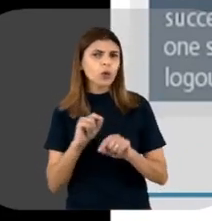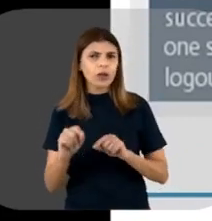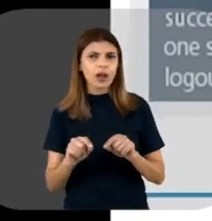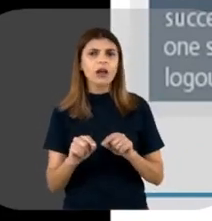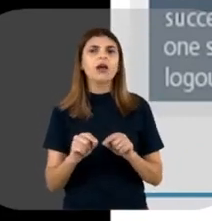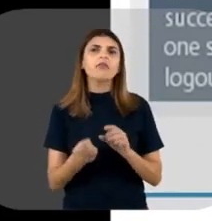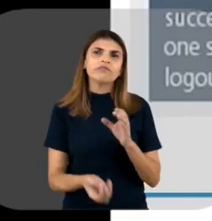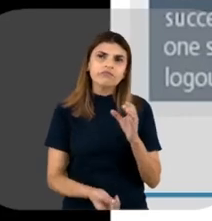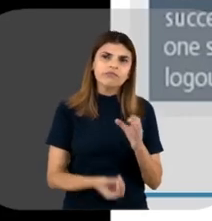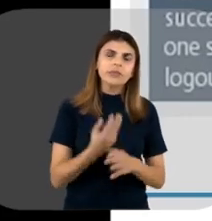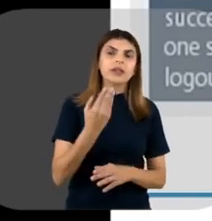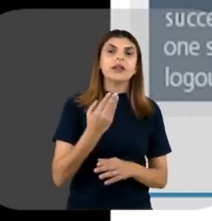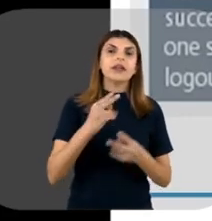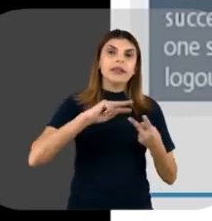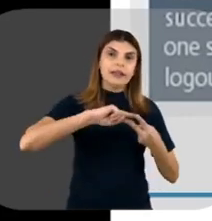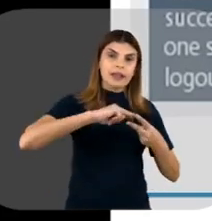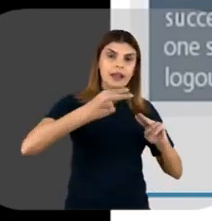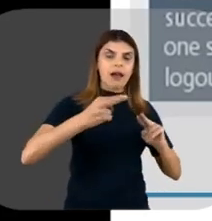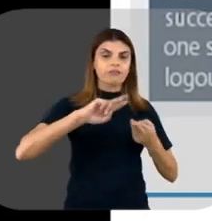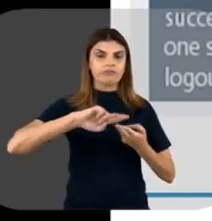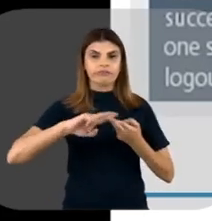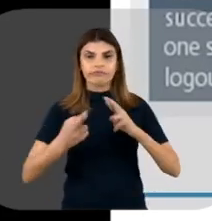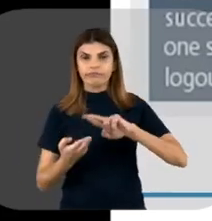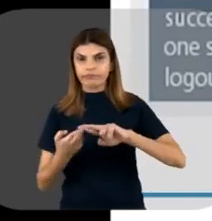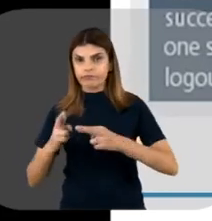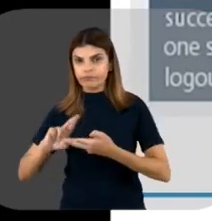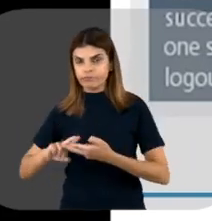e isso forma um DNA recombinante.